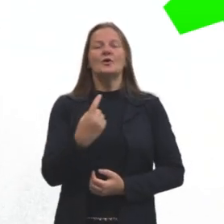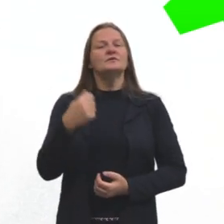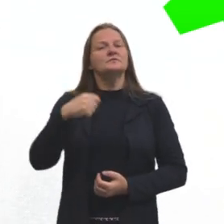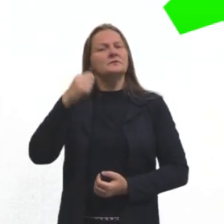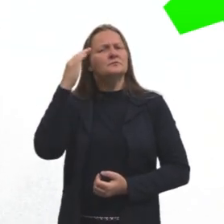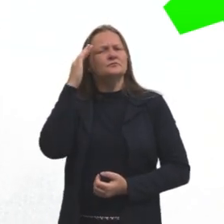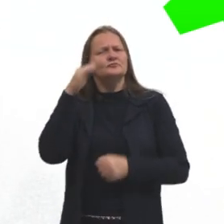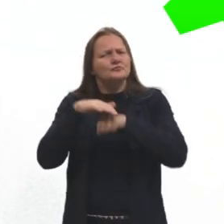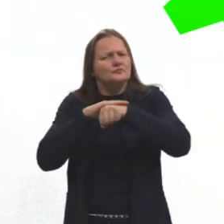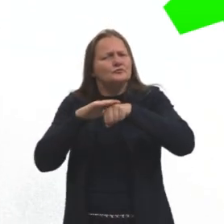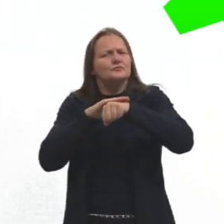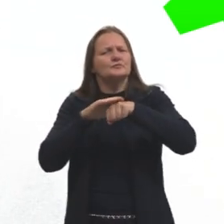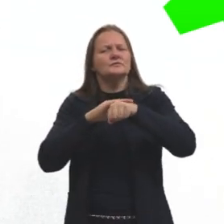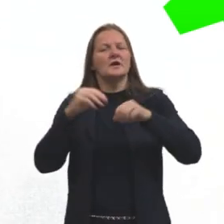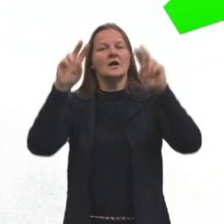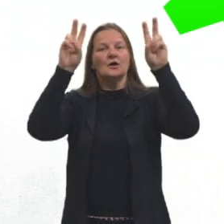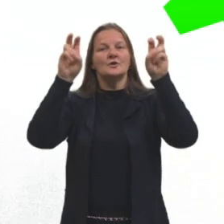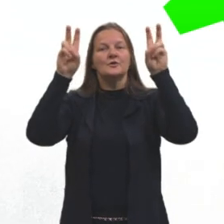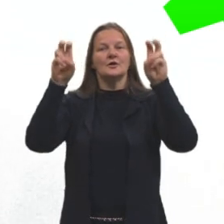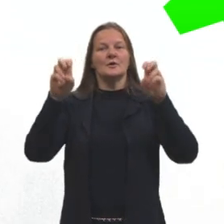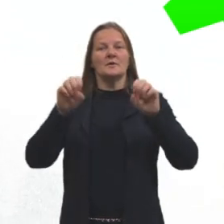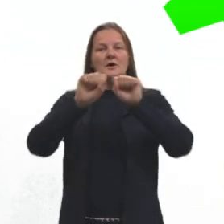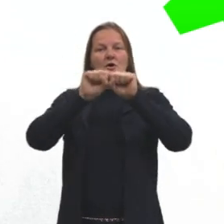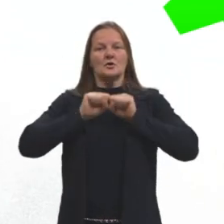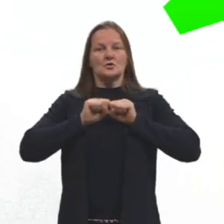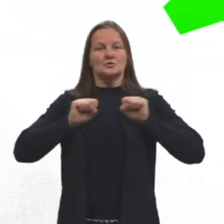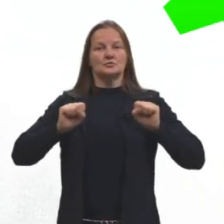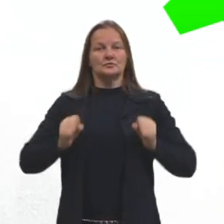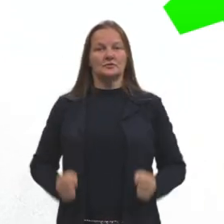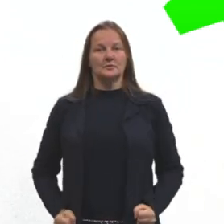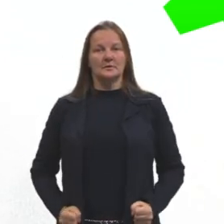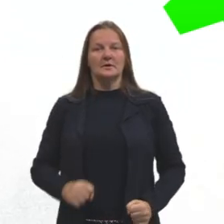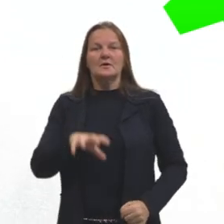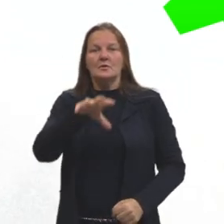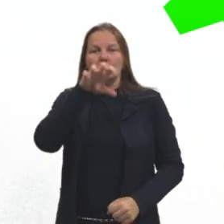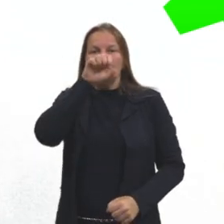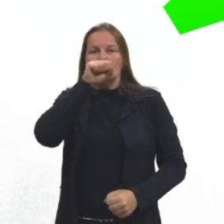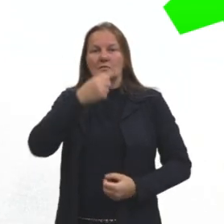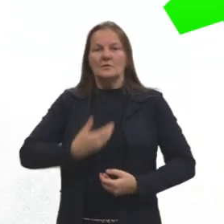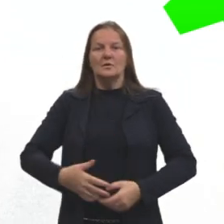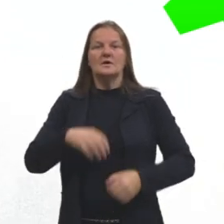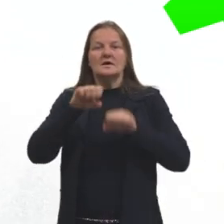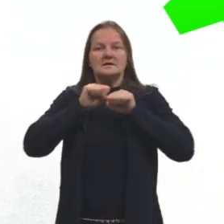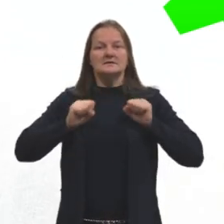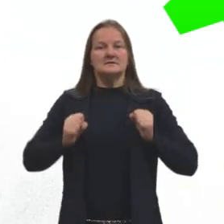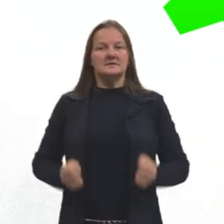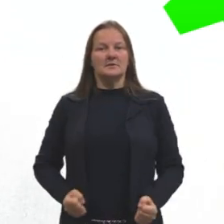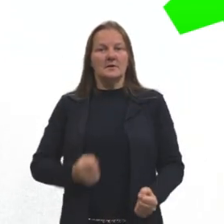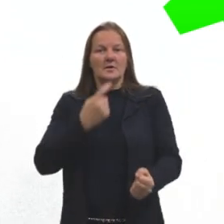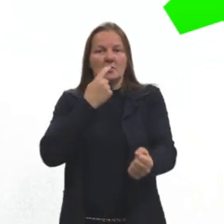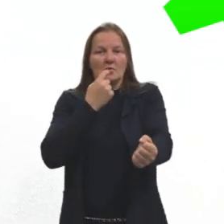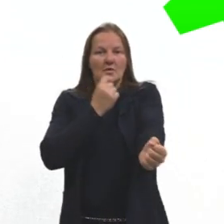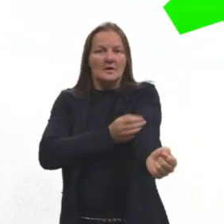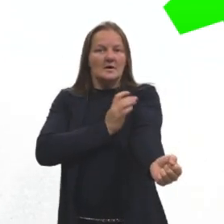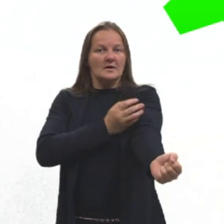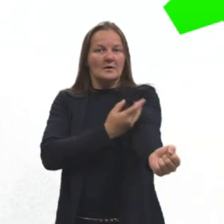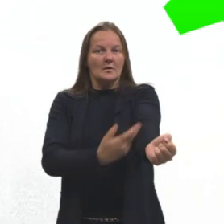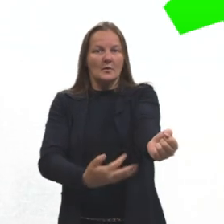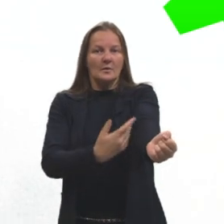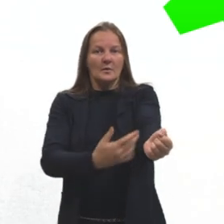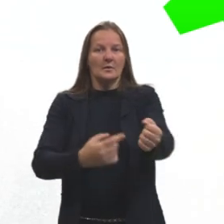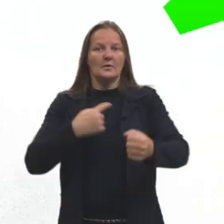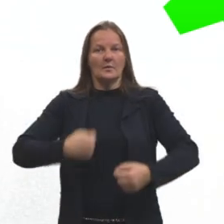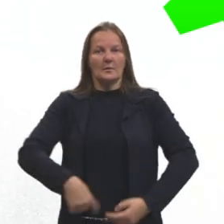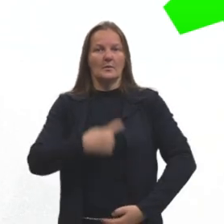falar, abordar os temas de sistema respiratório, sistema cardiovascular e também o sistema digestório.